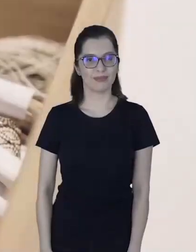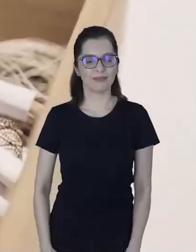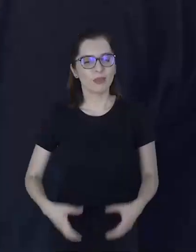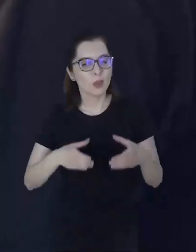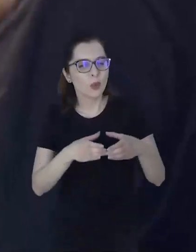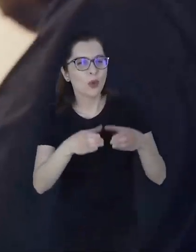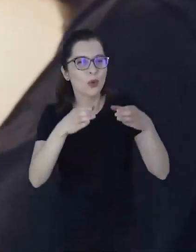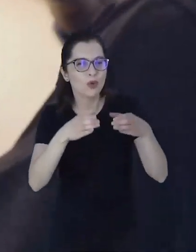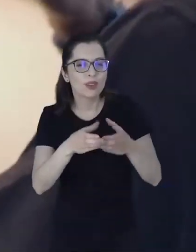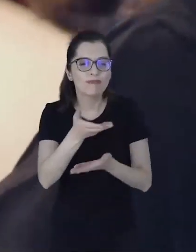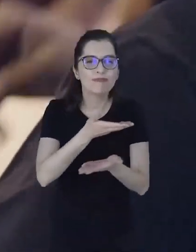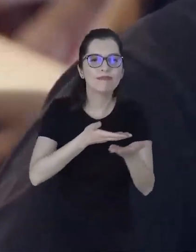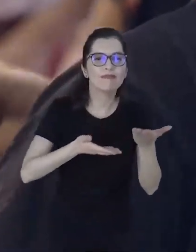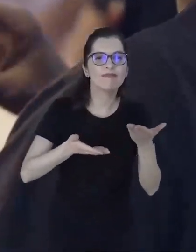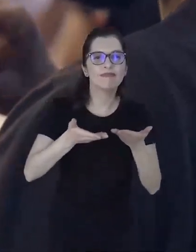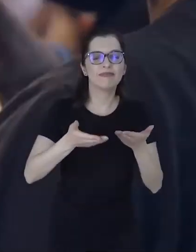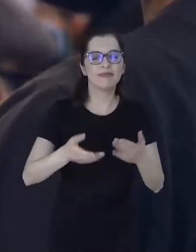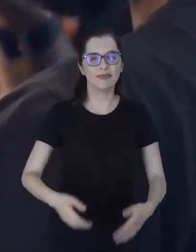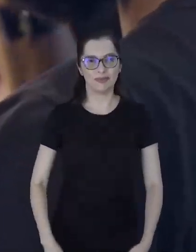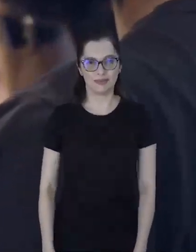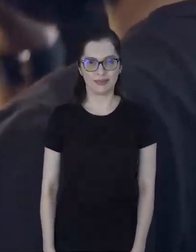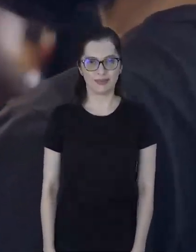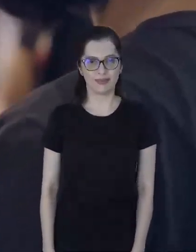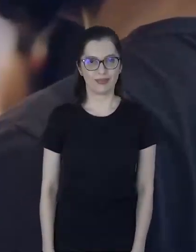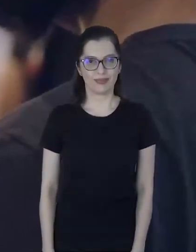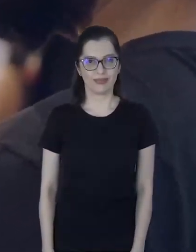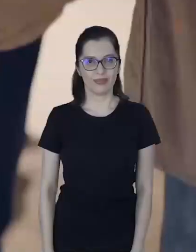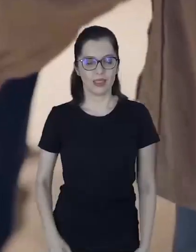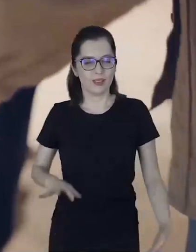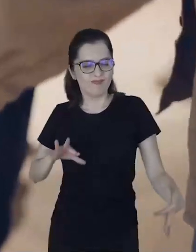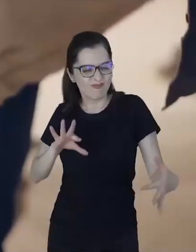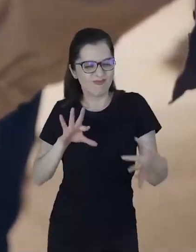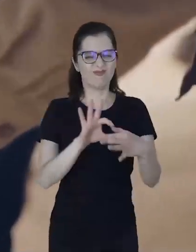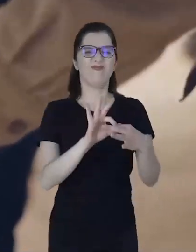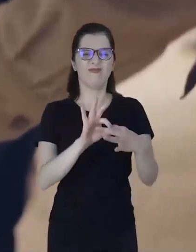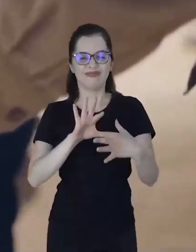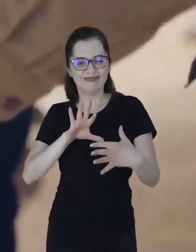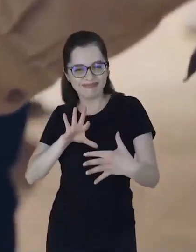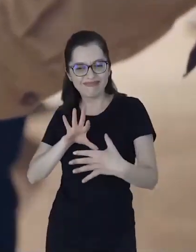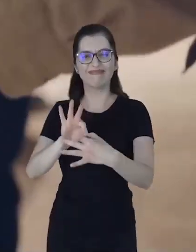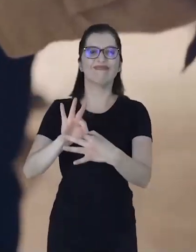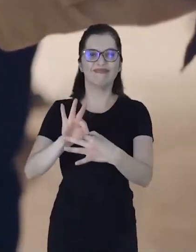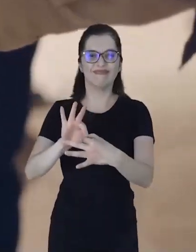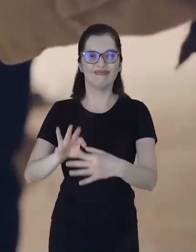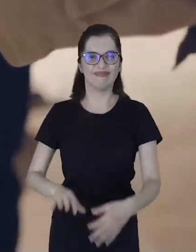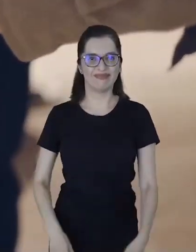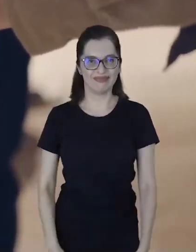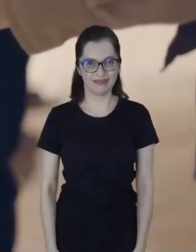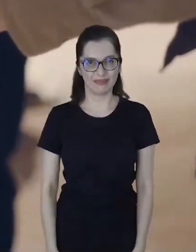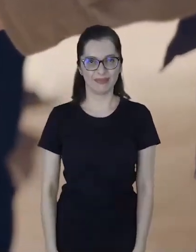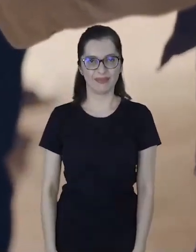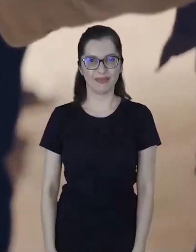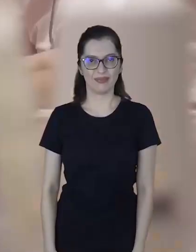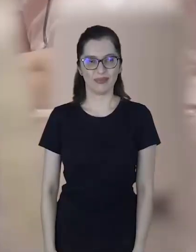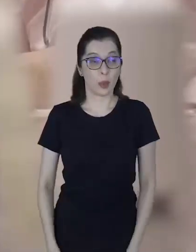planos de seda. Conviver. Uma mulher e um homem conversam em libras. Conectar. Mão aponta um celular para um